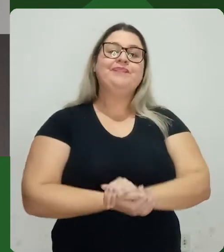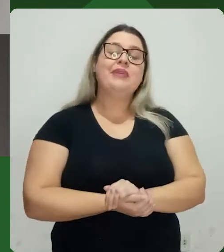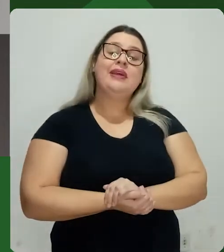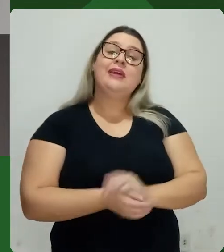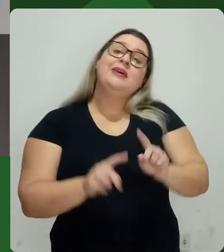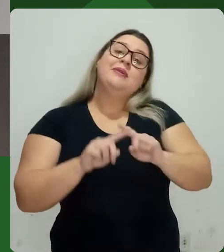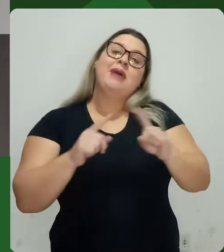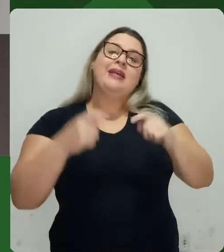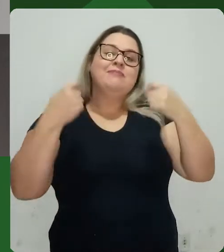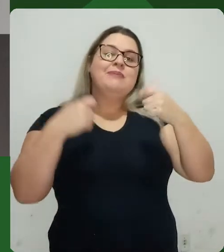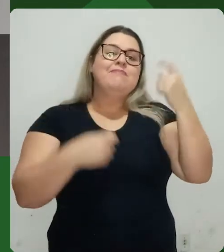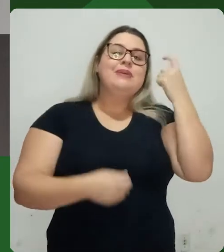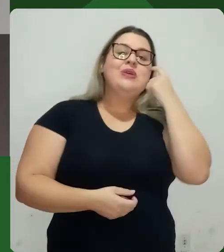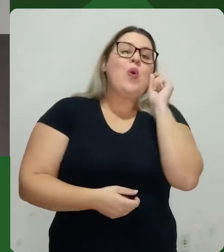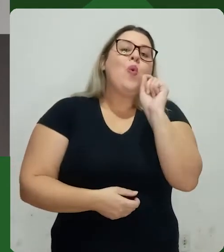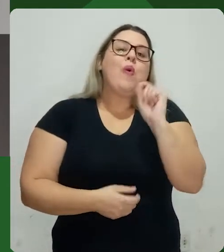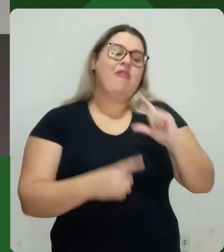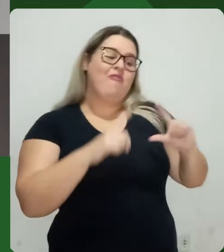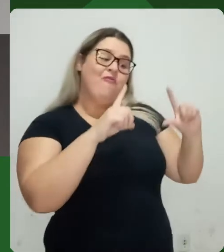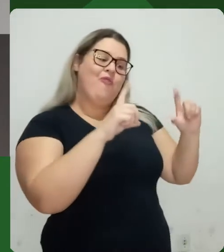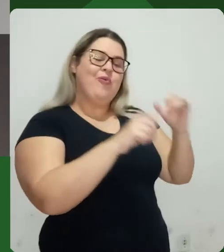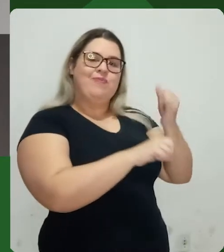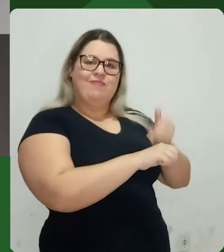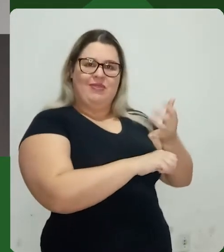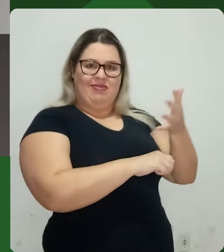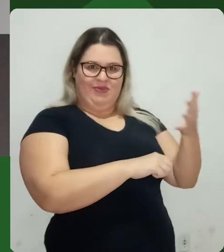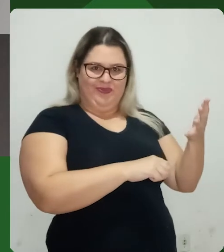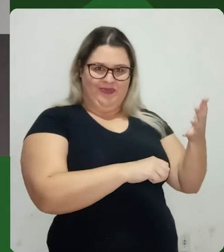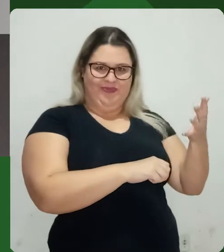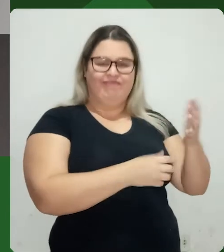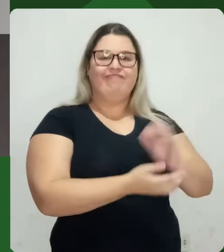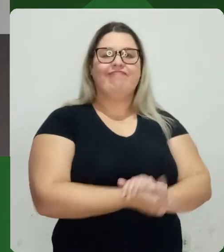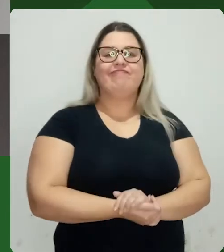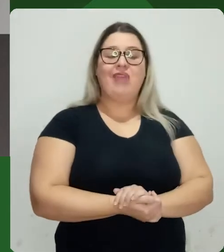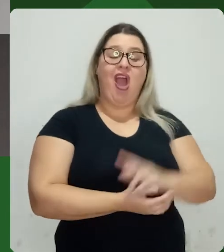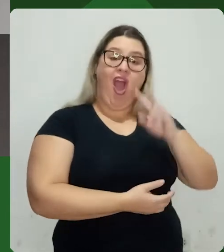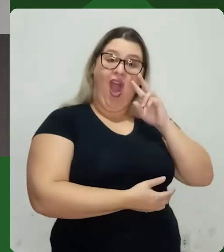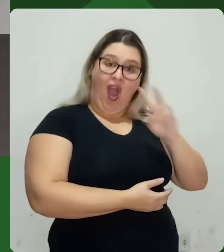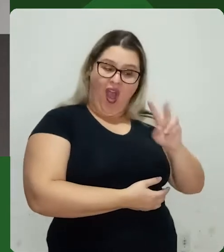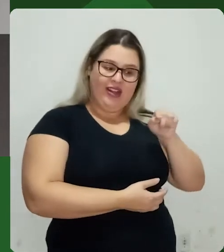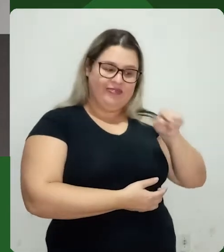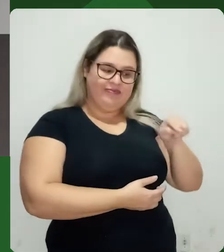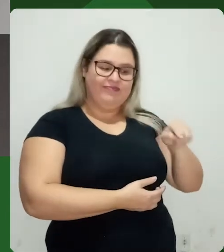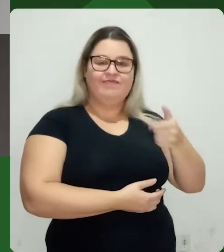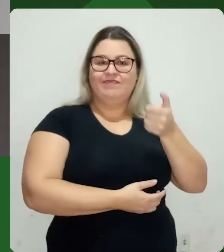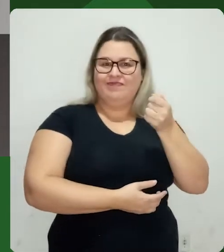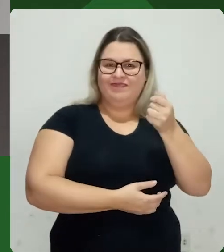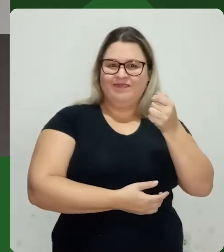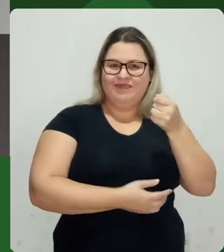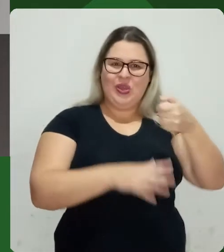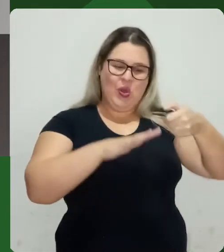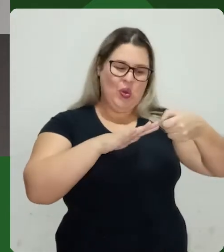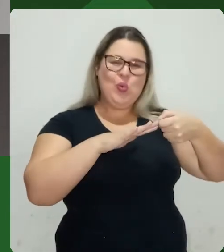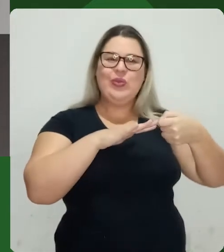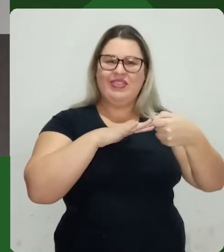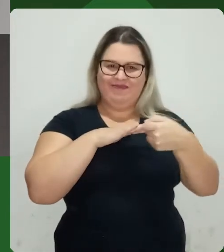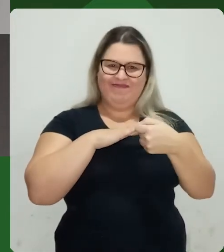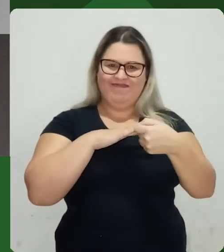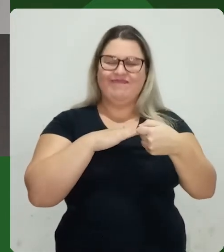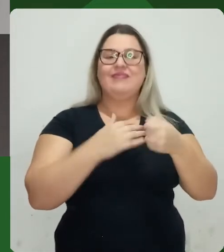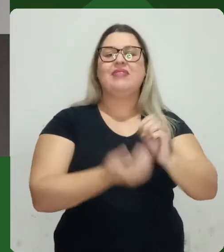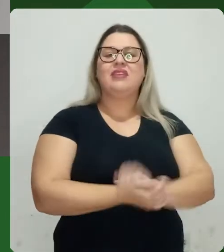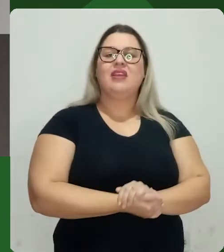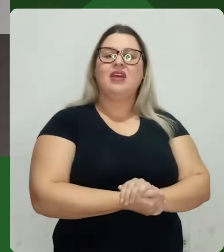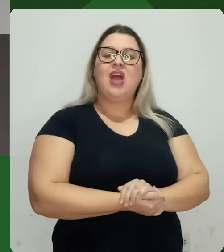fotografia de metal. Bom, e o que a gente precisa pensar na fotografia de metal? Olha só, esse exemplozinho aqui, esse produto, tá? Um